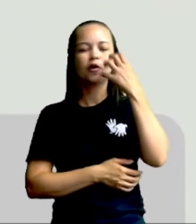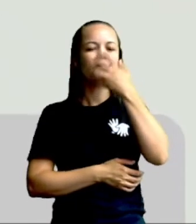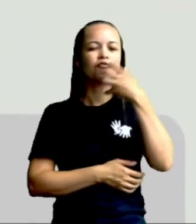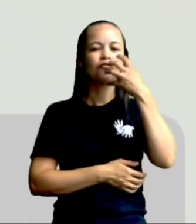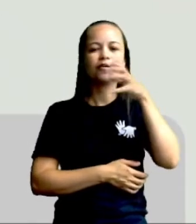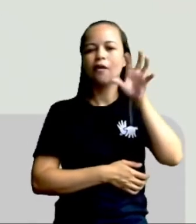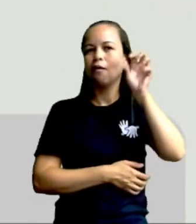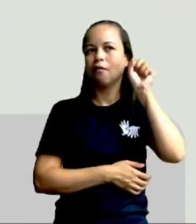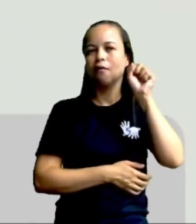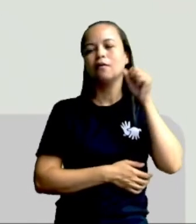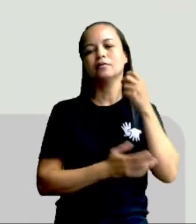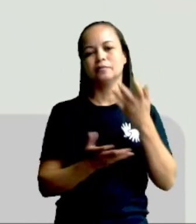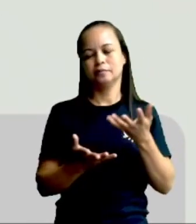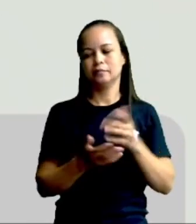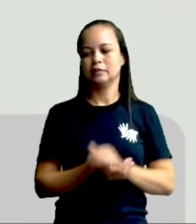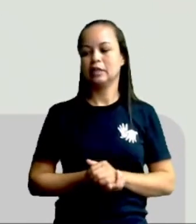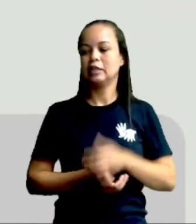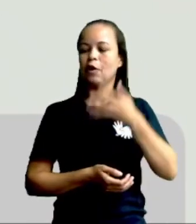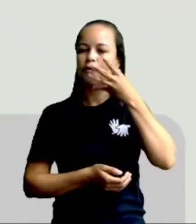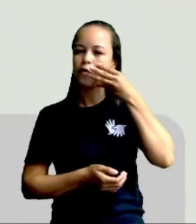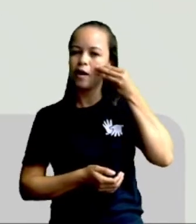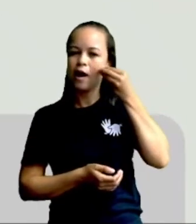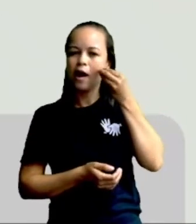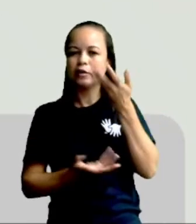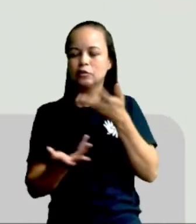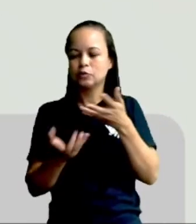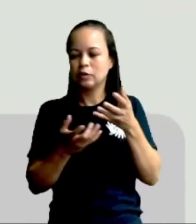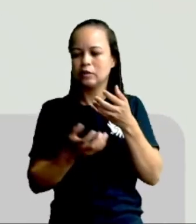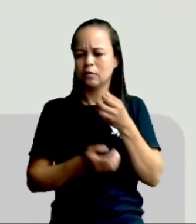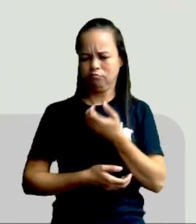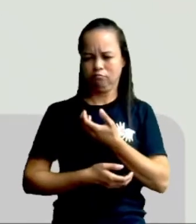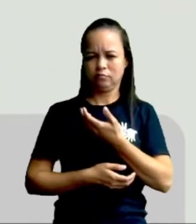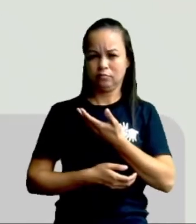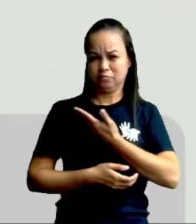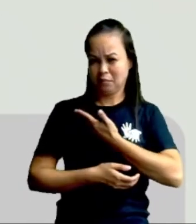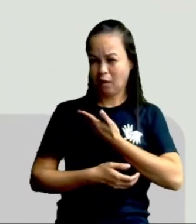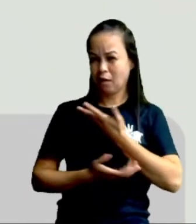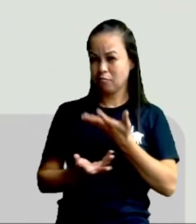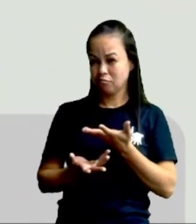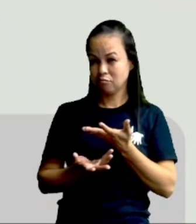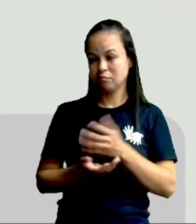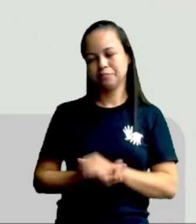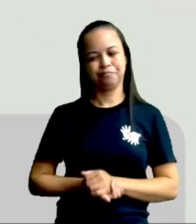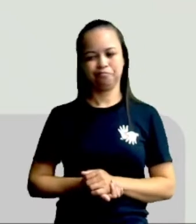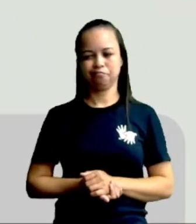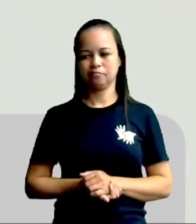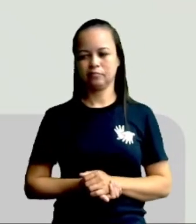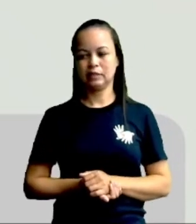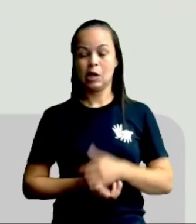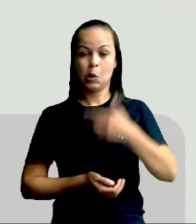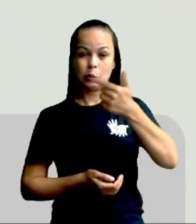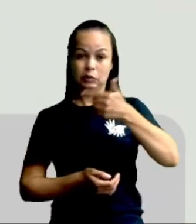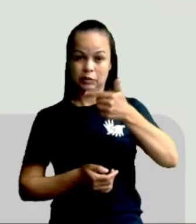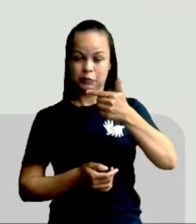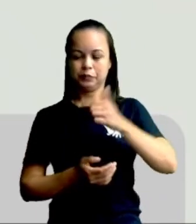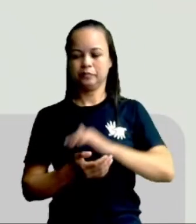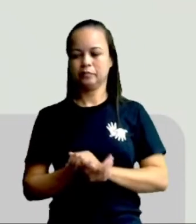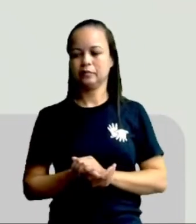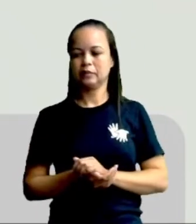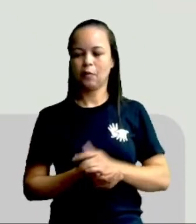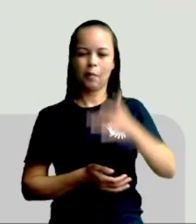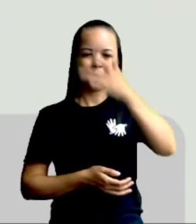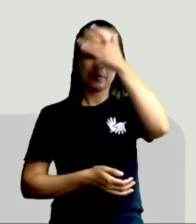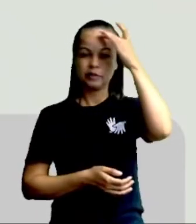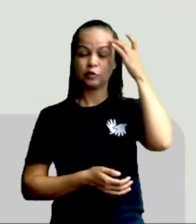música, né? E aí o Garfield, ele não está com cara de bons amigos, não. Já no segundo, aí alguém está o quê?